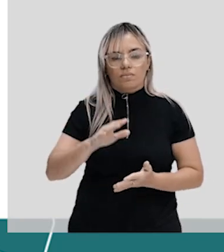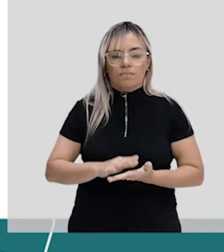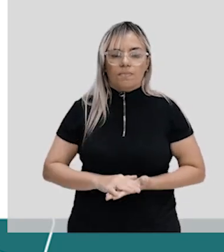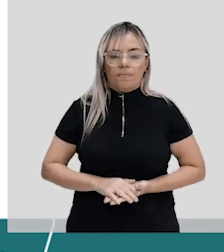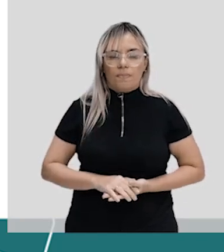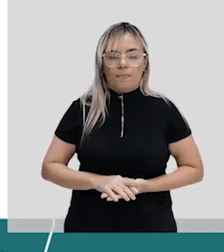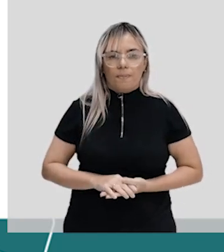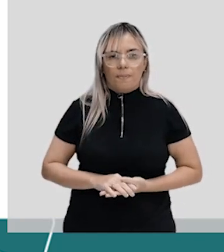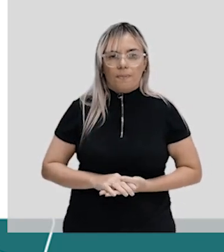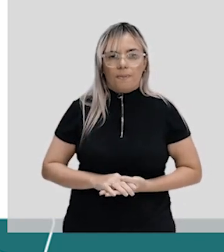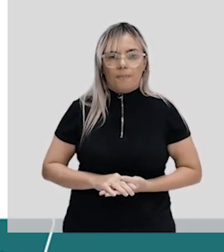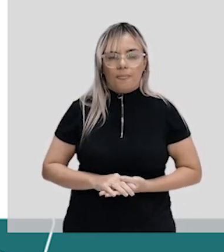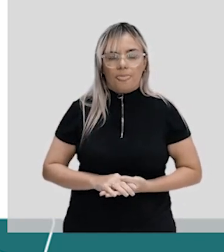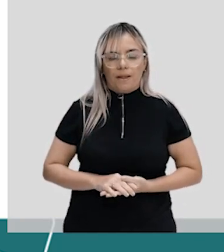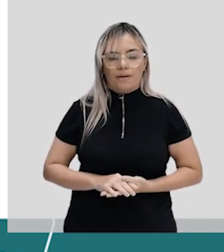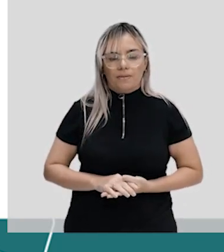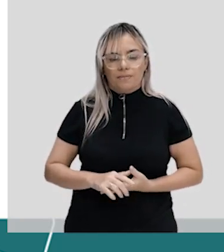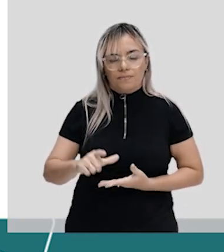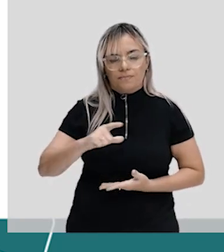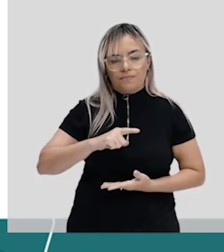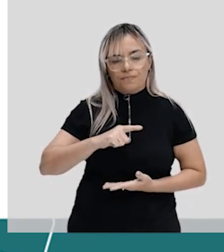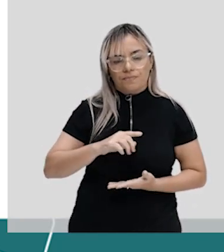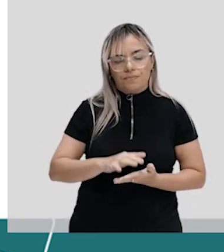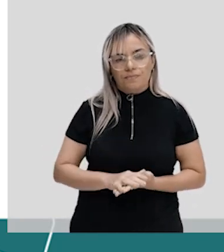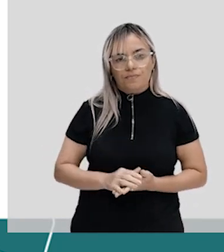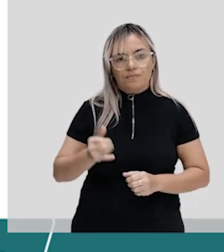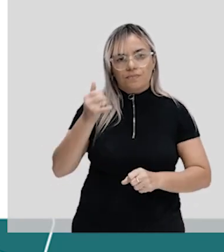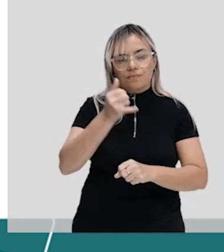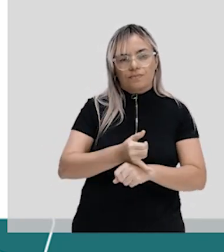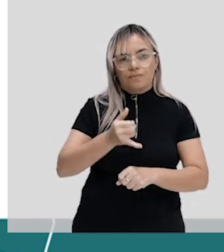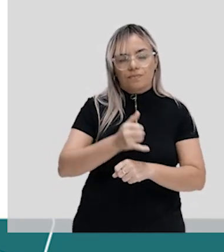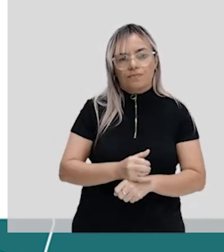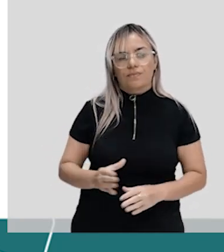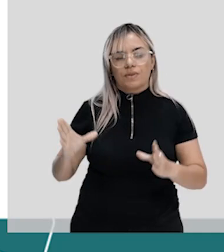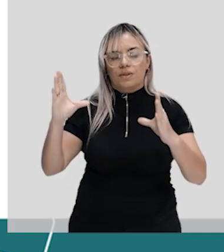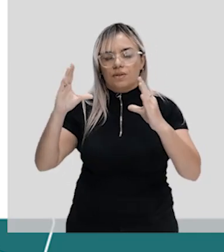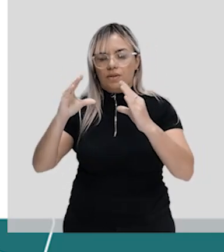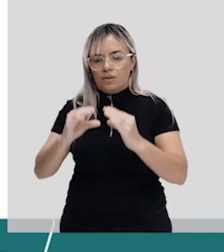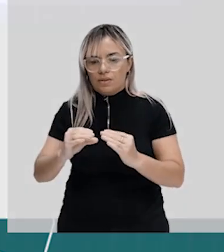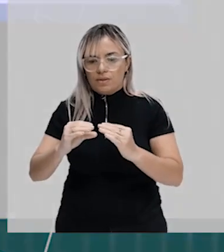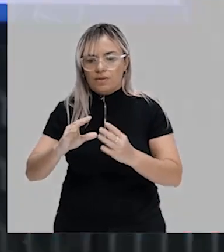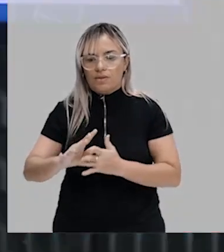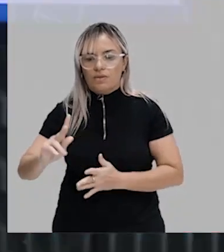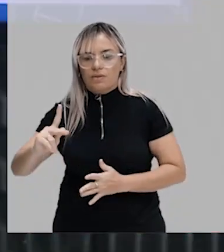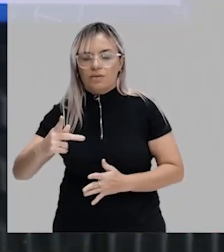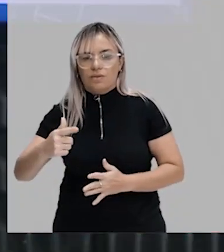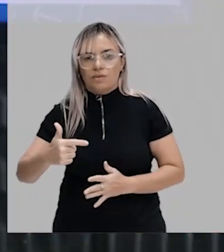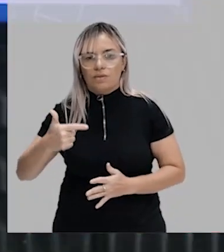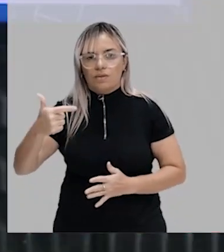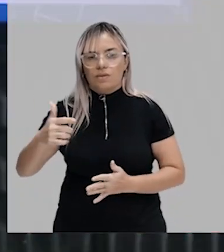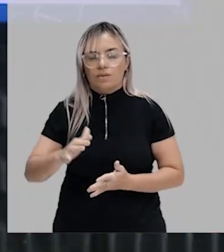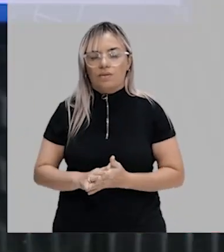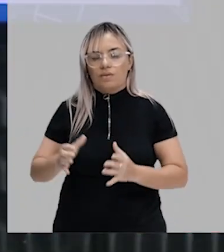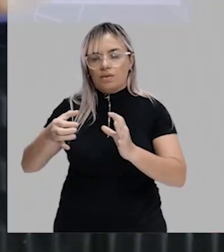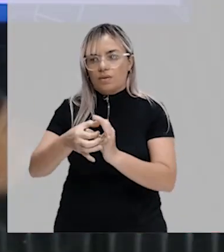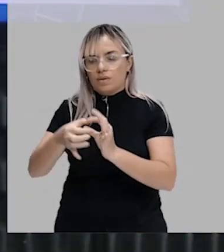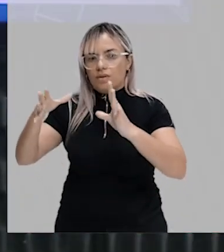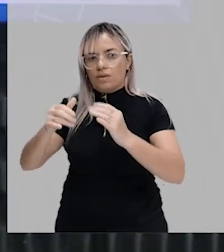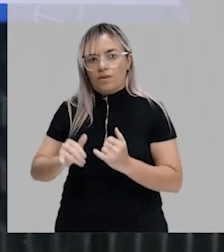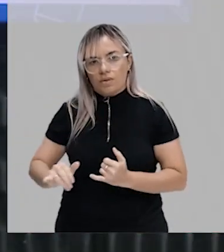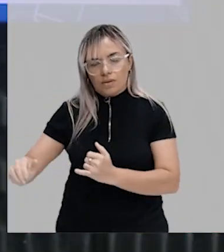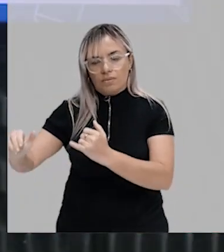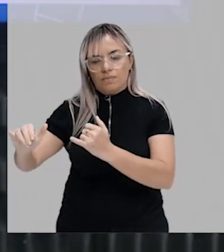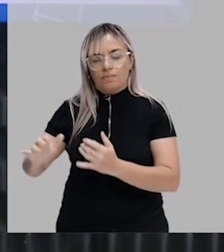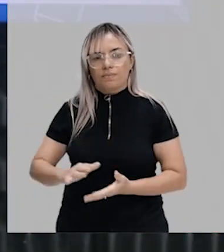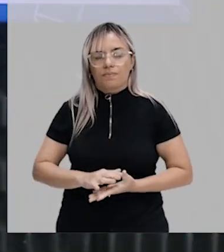oxidação do ferro e uma redução do hidrogênio. E aqui ocorre uma liberação de